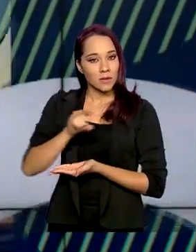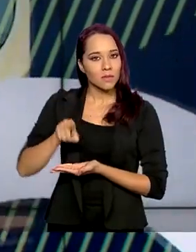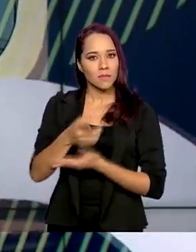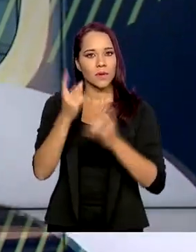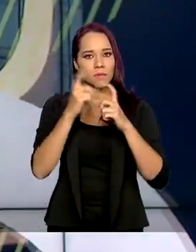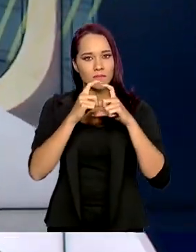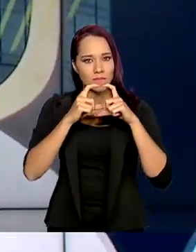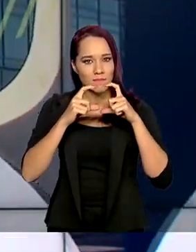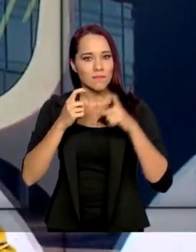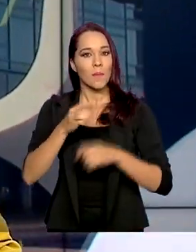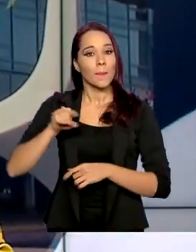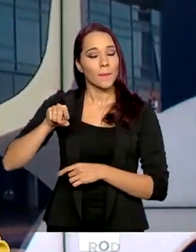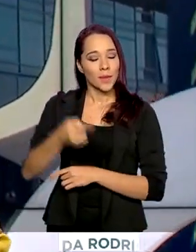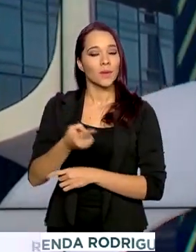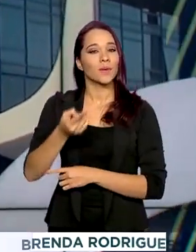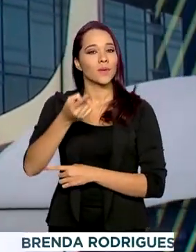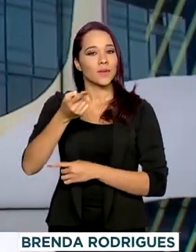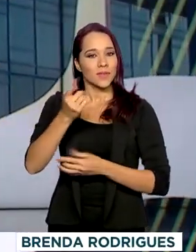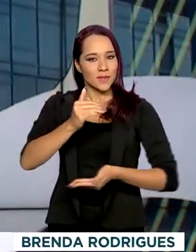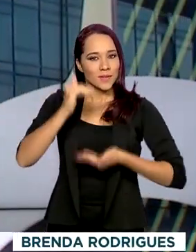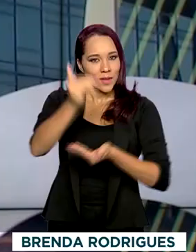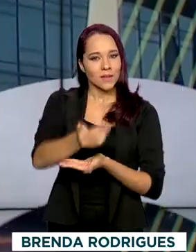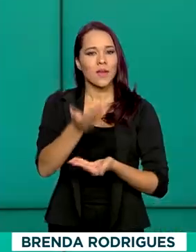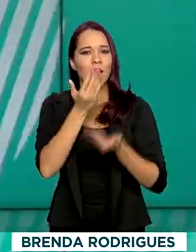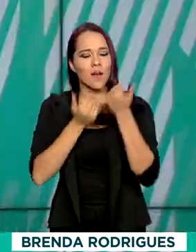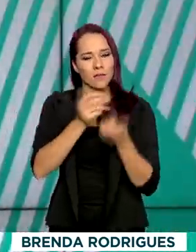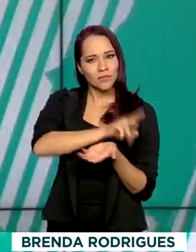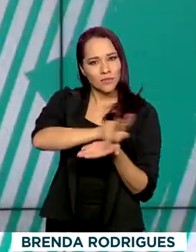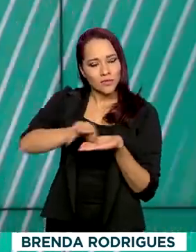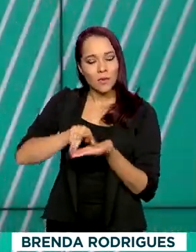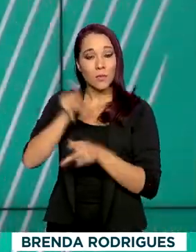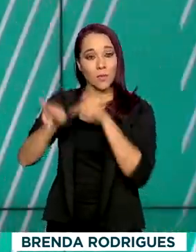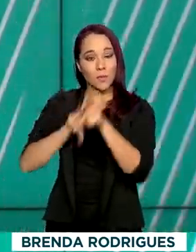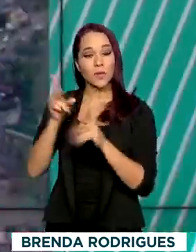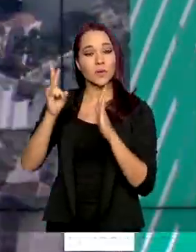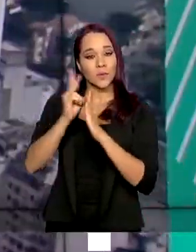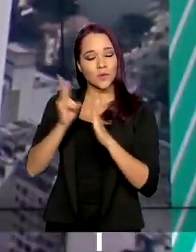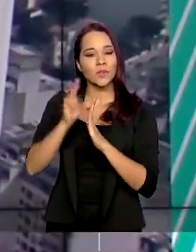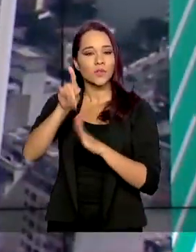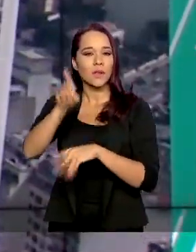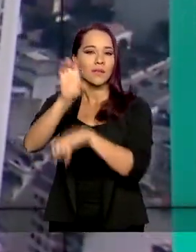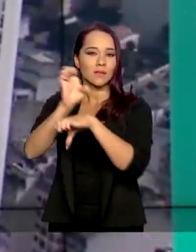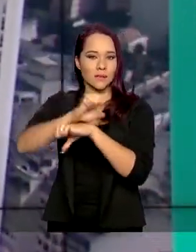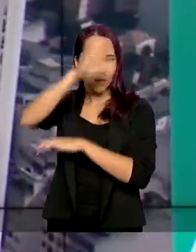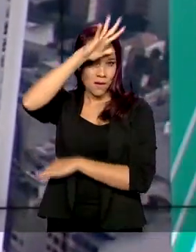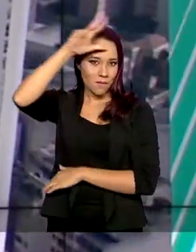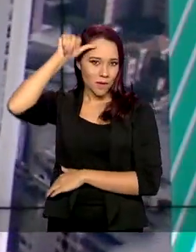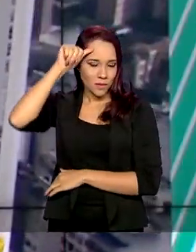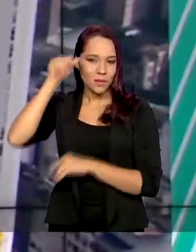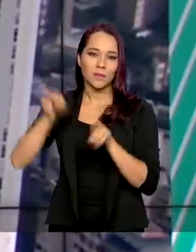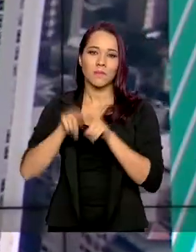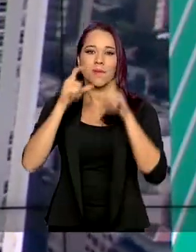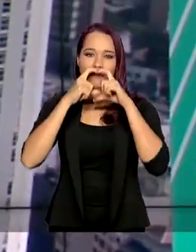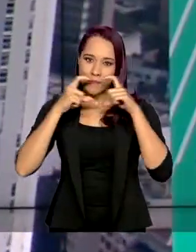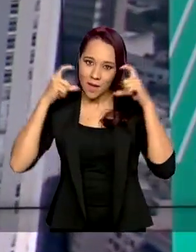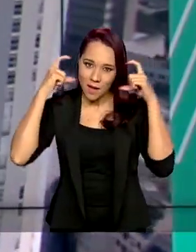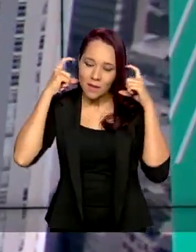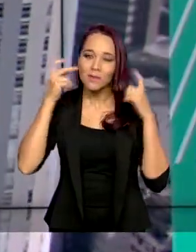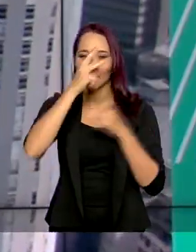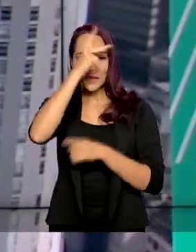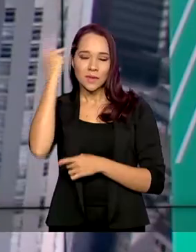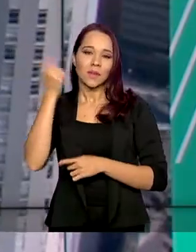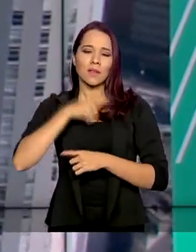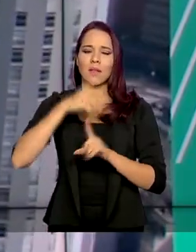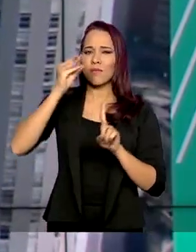máscaras, mil cestas básicas, perdão, aos povos indígenas do estado do Amazonas, além de máscaras para pessoas em